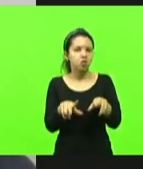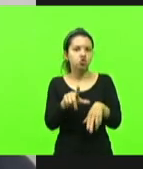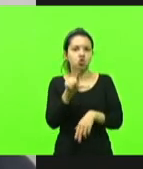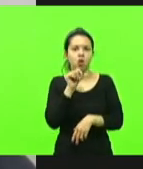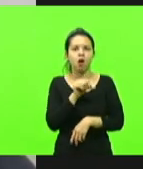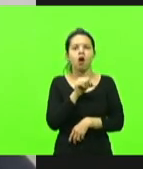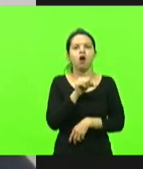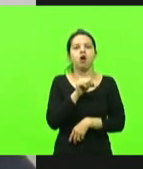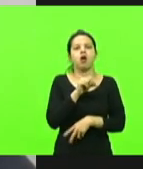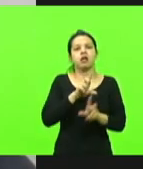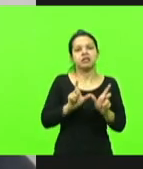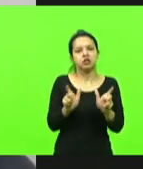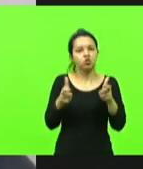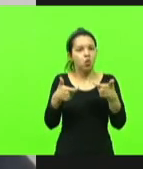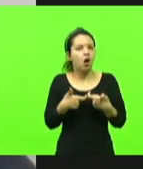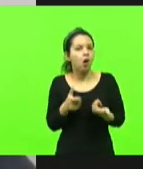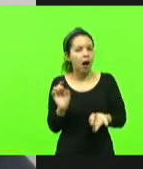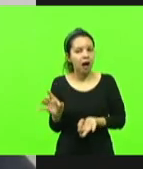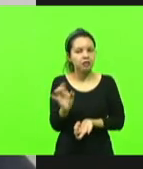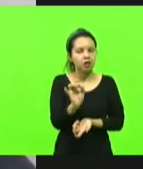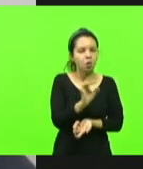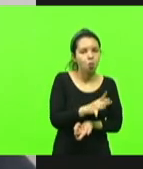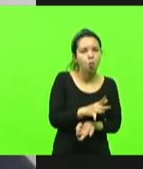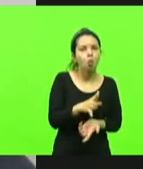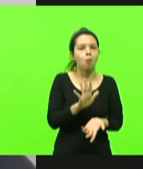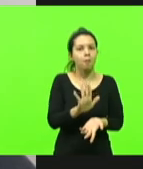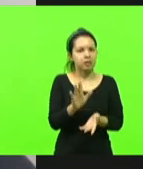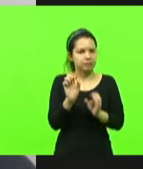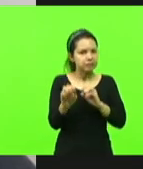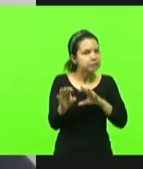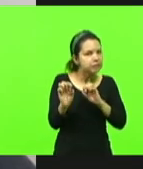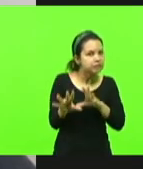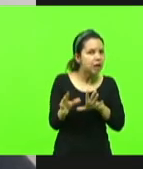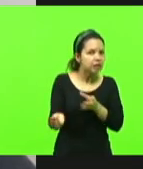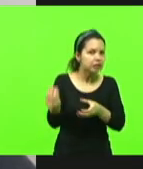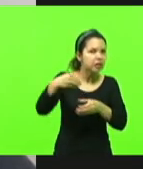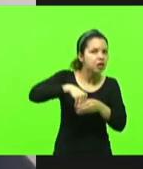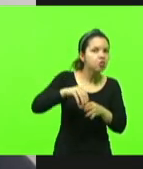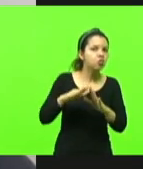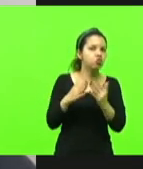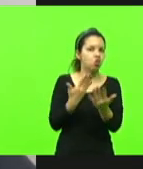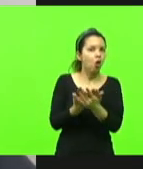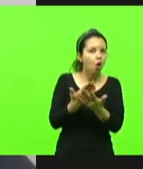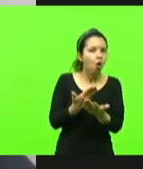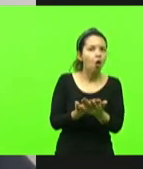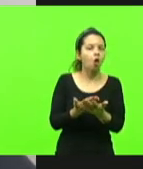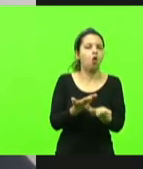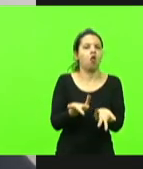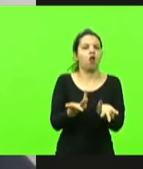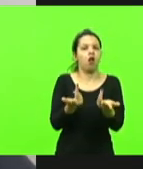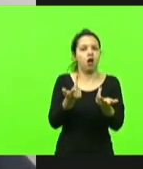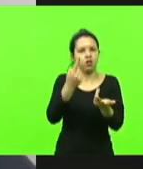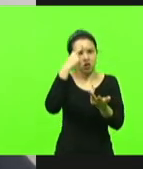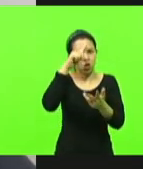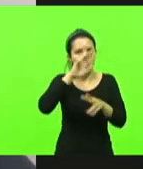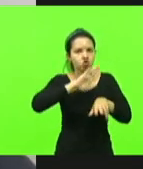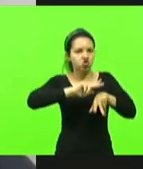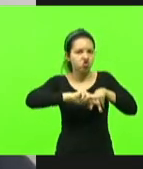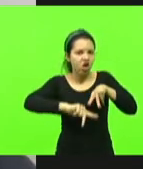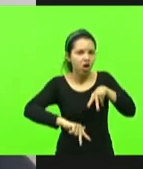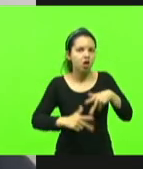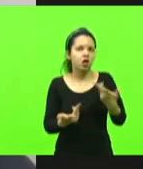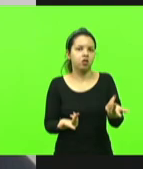como quiser, mas ensinar ideologia de gênero nas escolas, eu acredito que seja uma violência, uma desconstrução